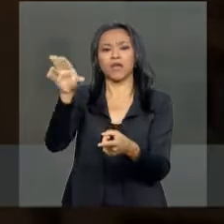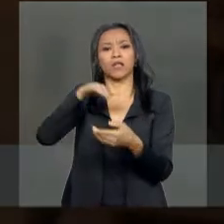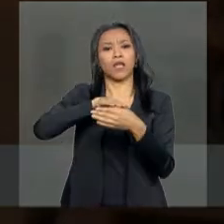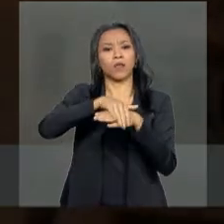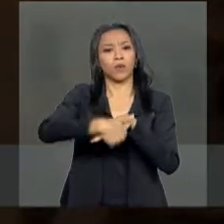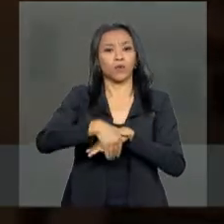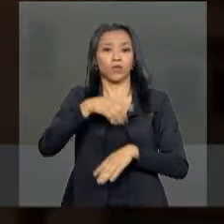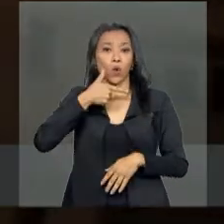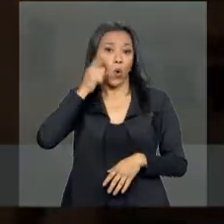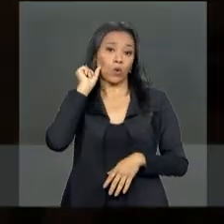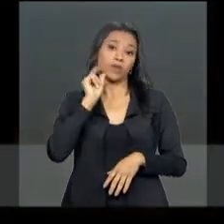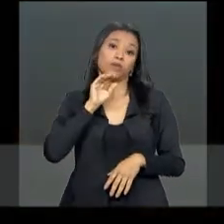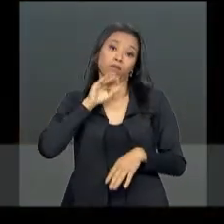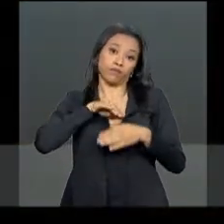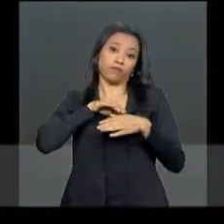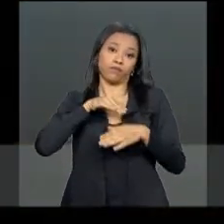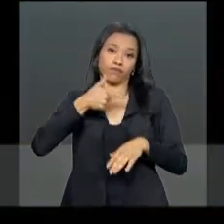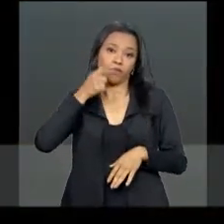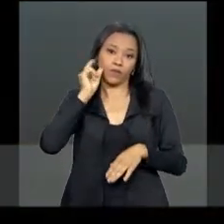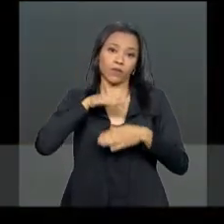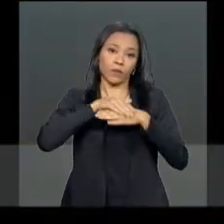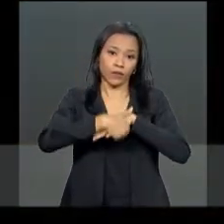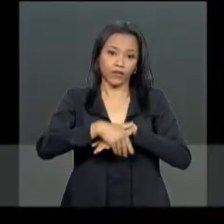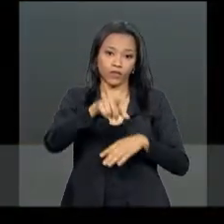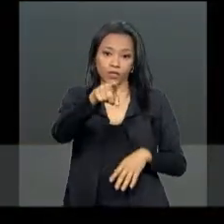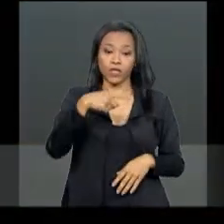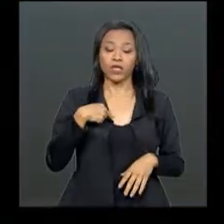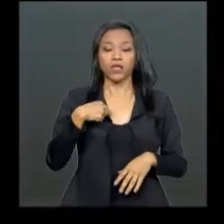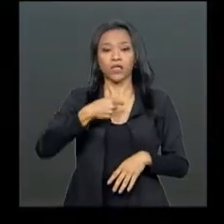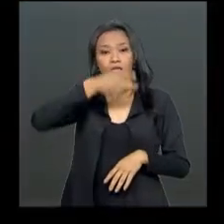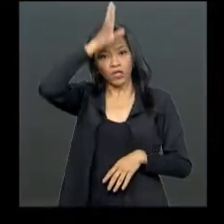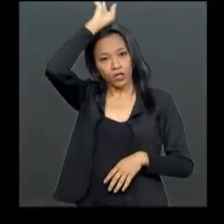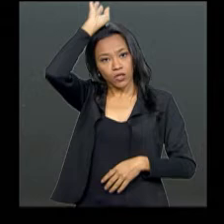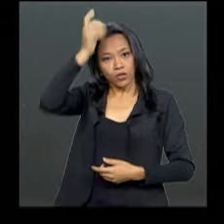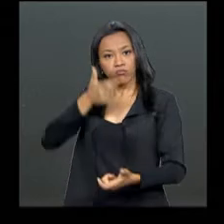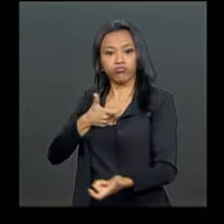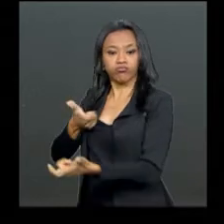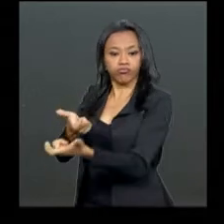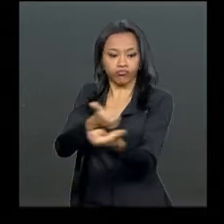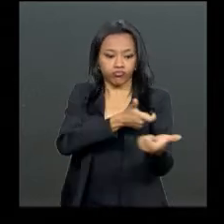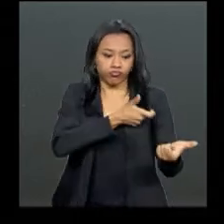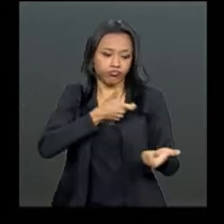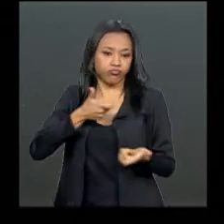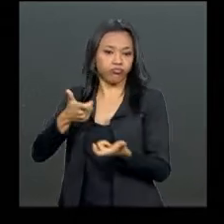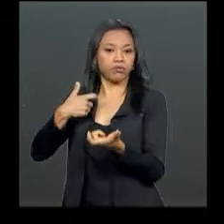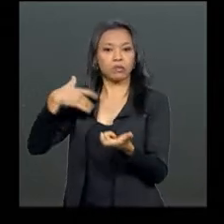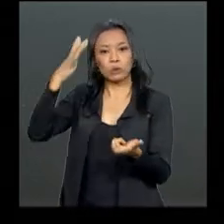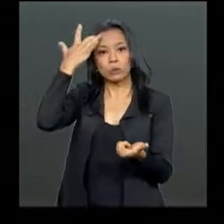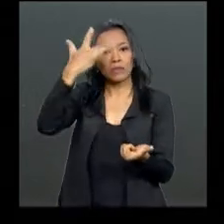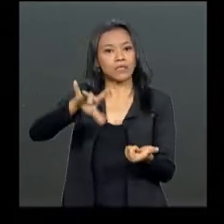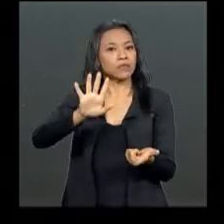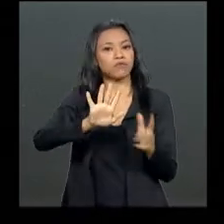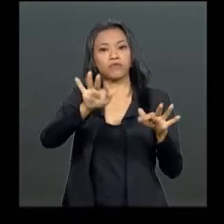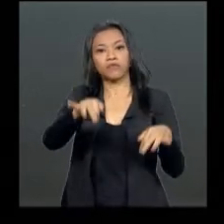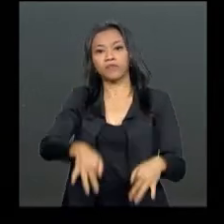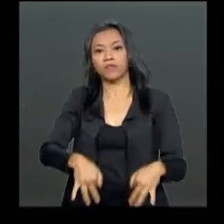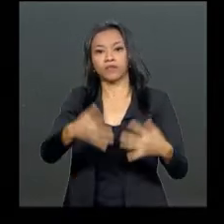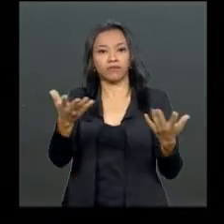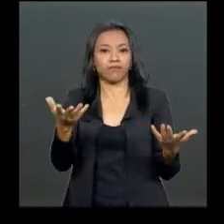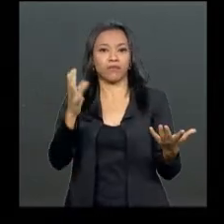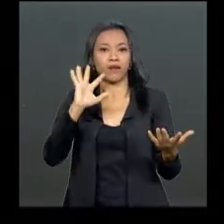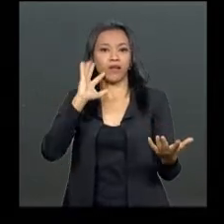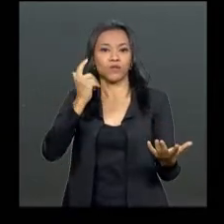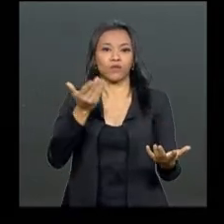domingo e o corpo de bombeiros disse que não há previsão do fim do trabalho de rescaldo.